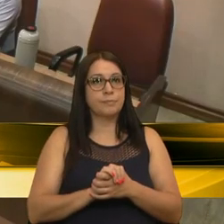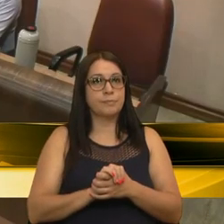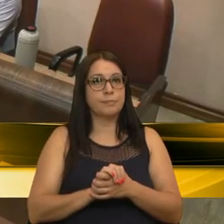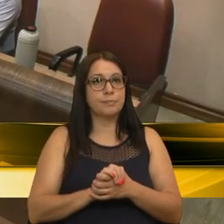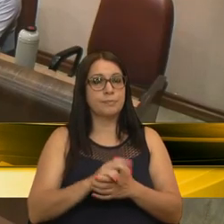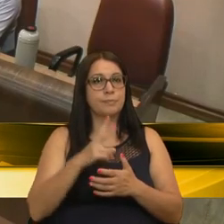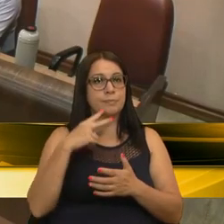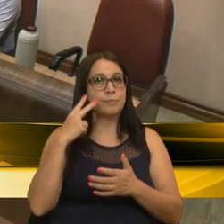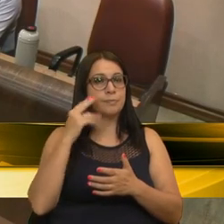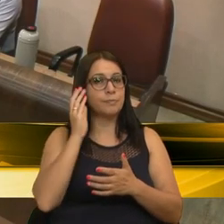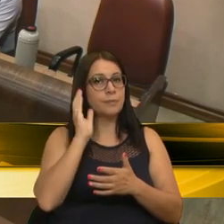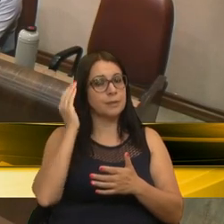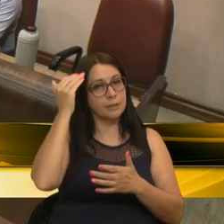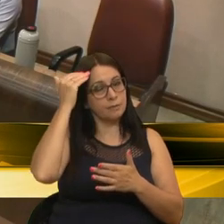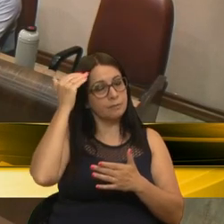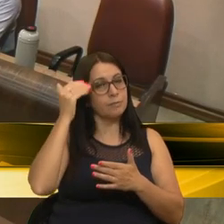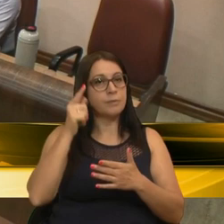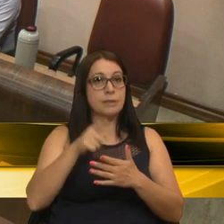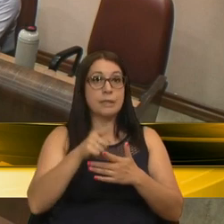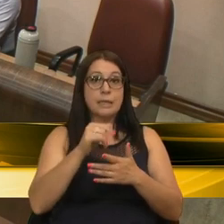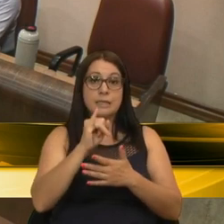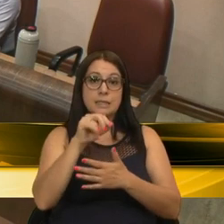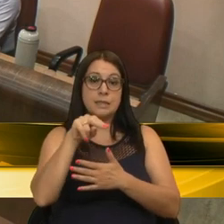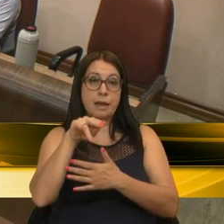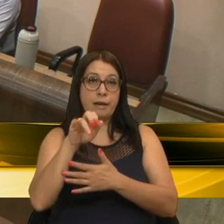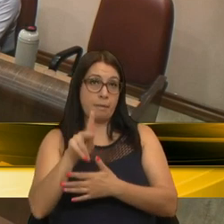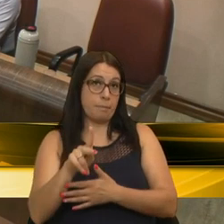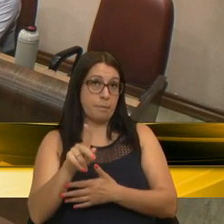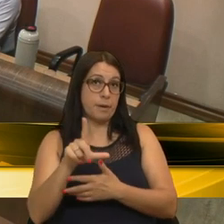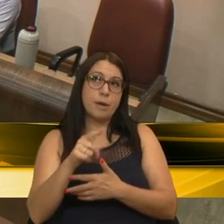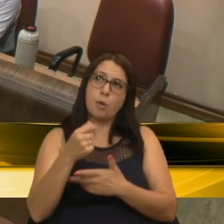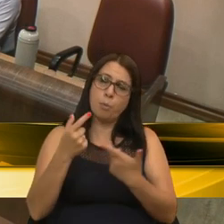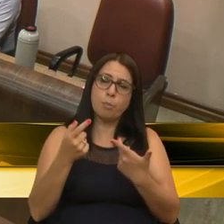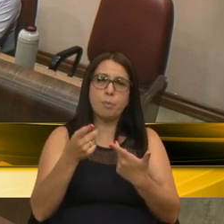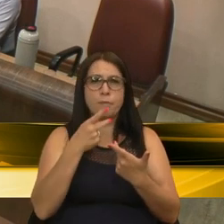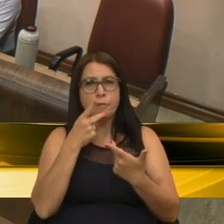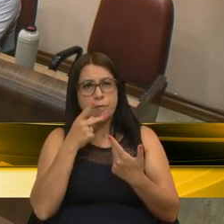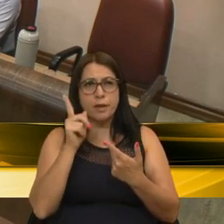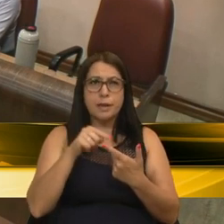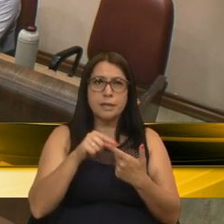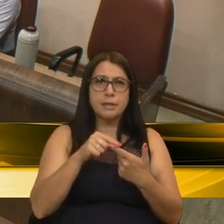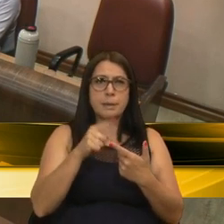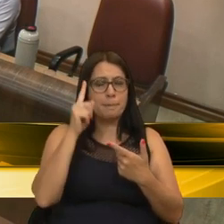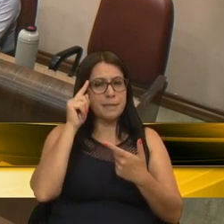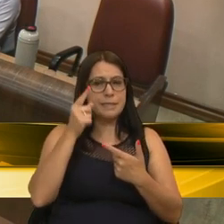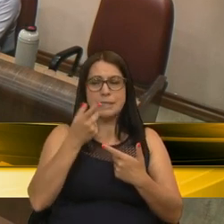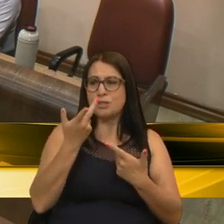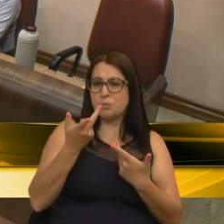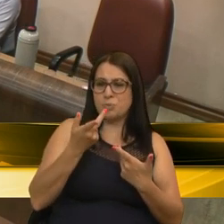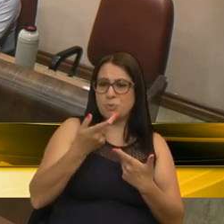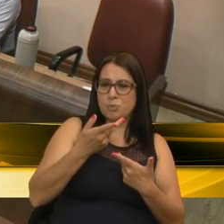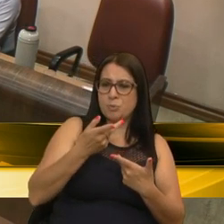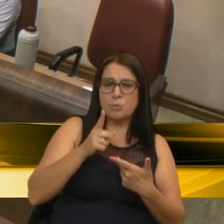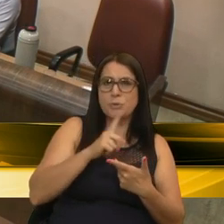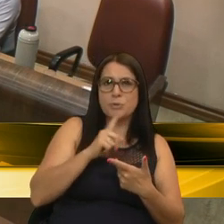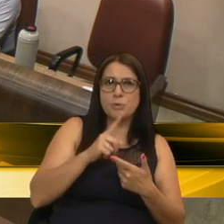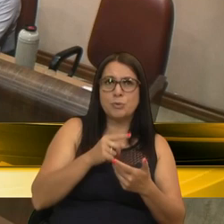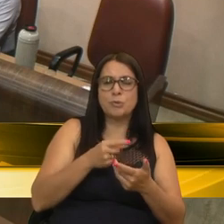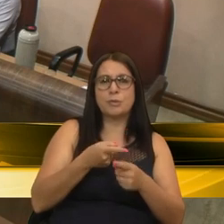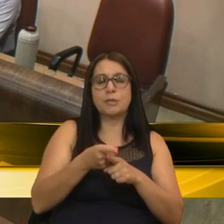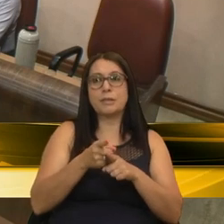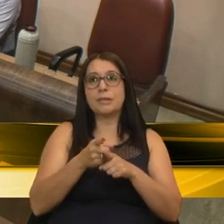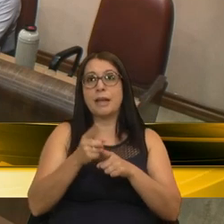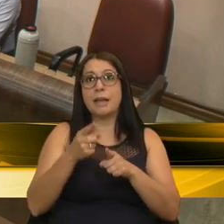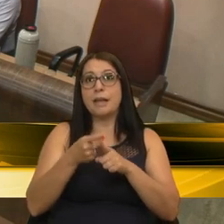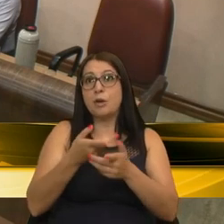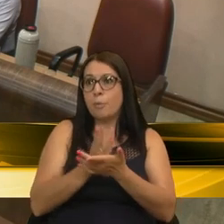Vereador Felipe, a incubadora, porque às vezes alguma fala parece que é ranço, mas não é não. A incubadora, se eu não me engano, nós estávamos